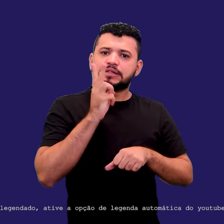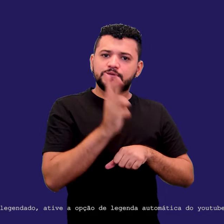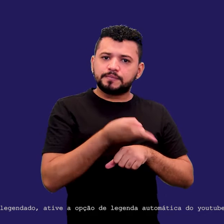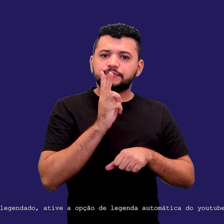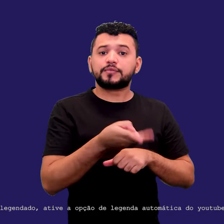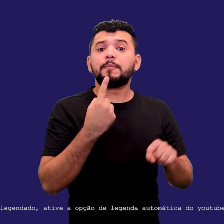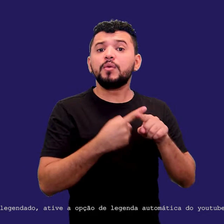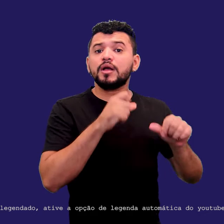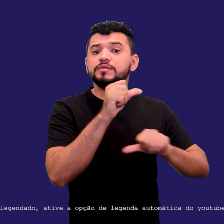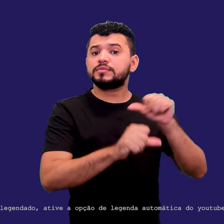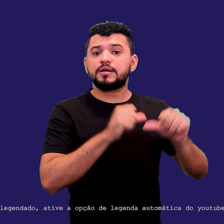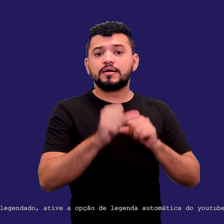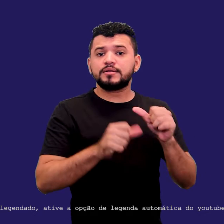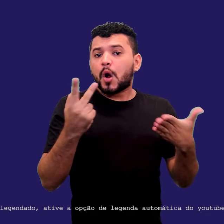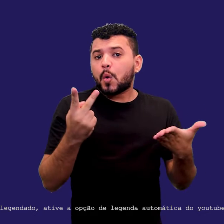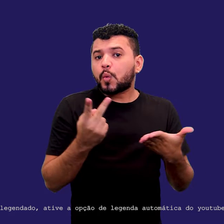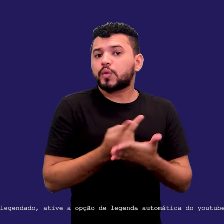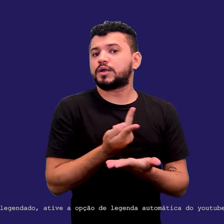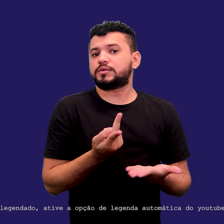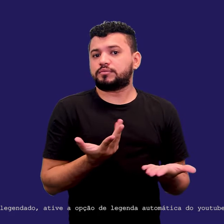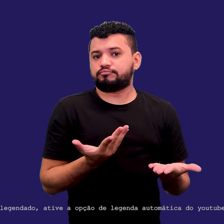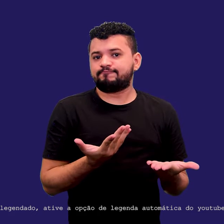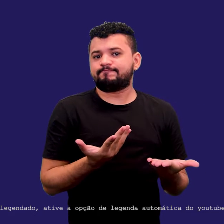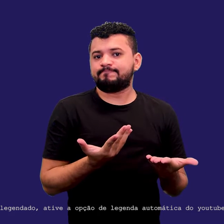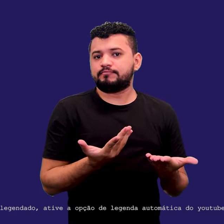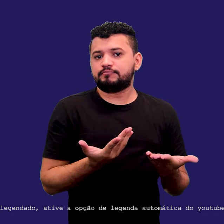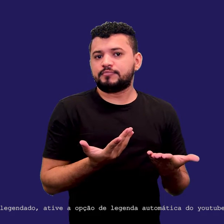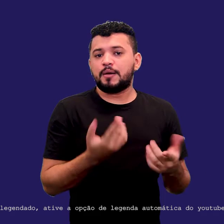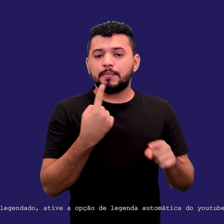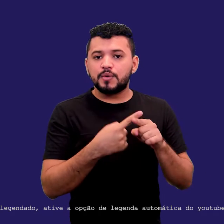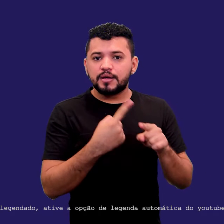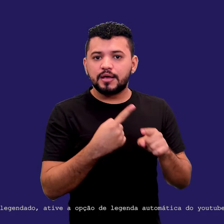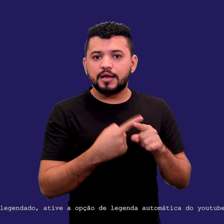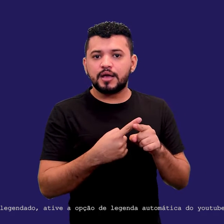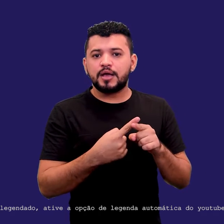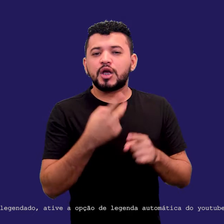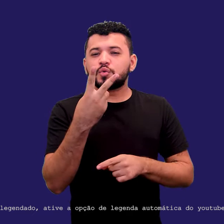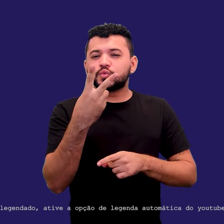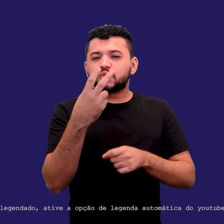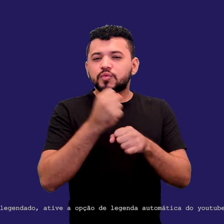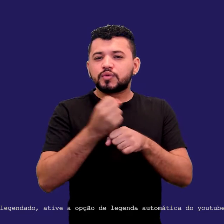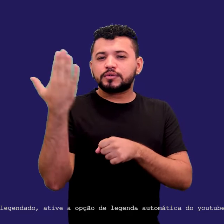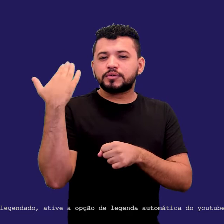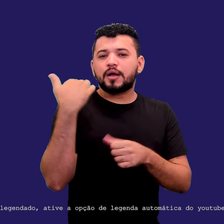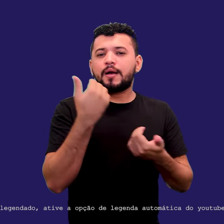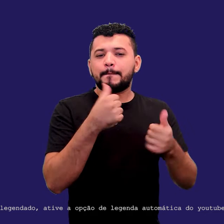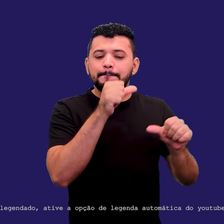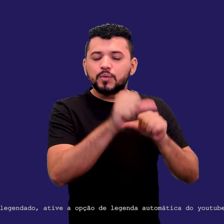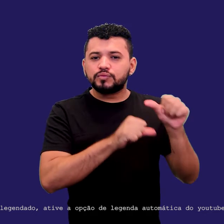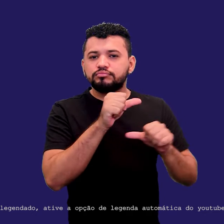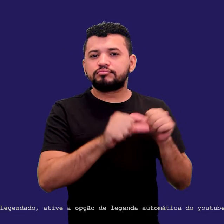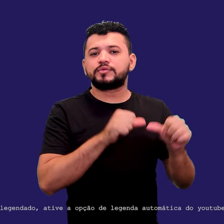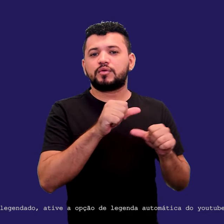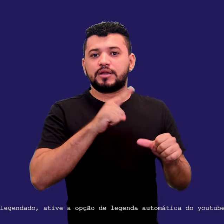as transformações, elas vêm acontecendo, independente dos últimos dois anos. Mas nos últimos dois anos, uma transformação muito